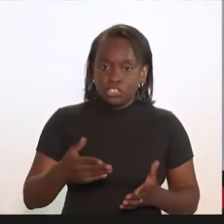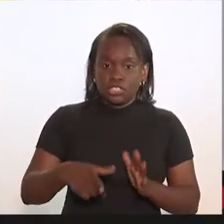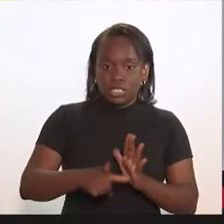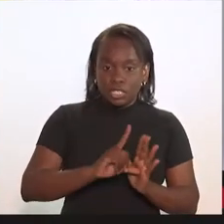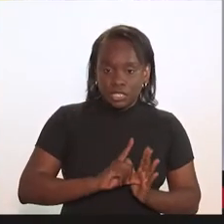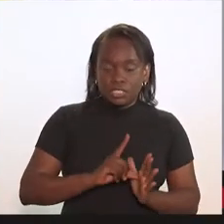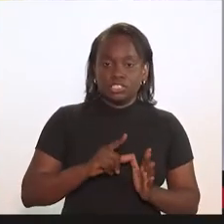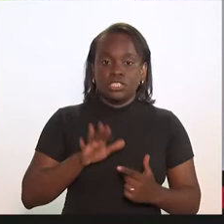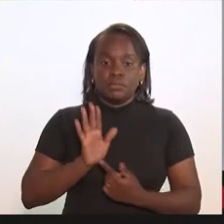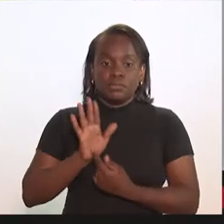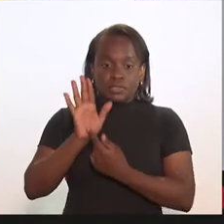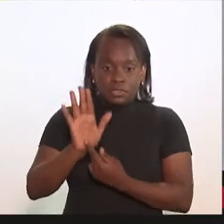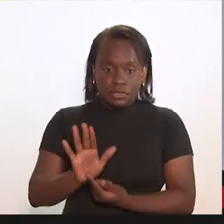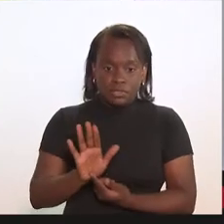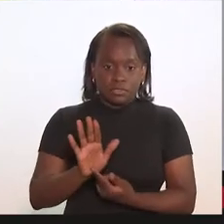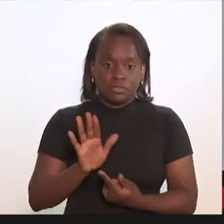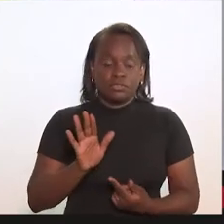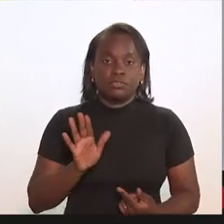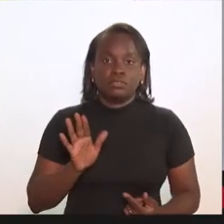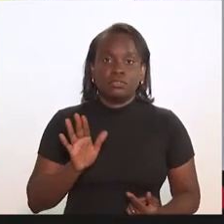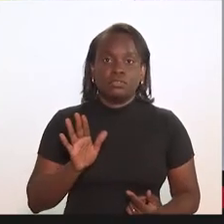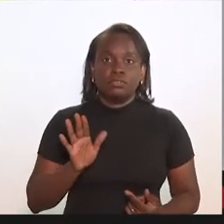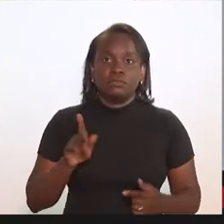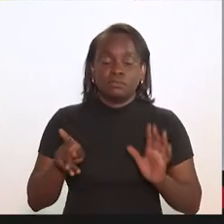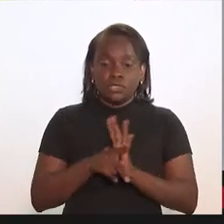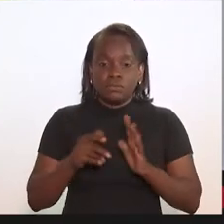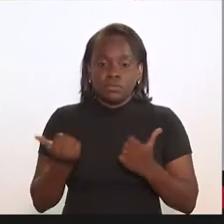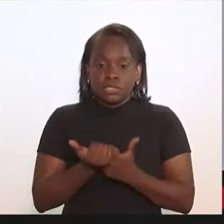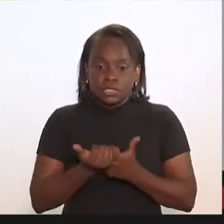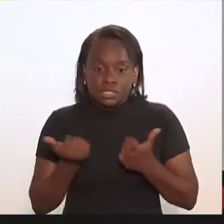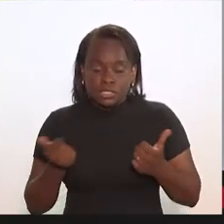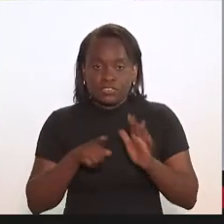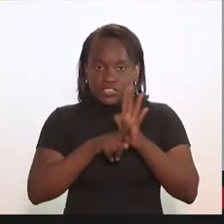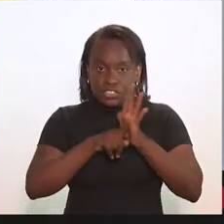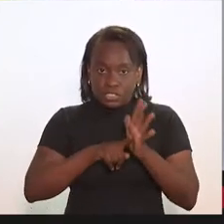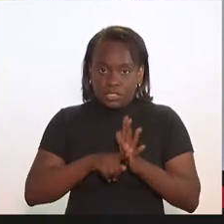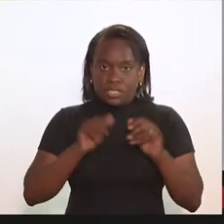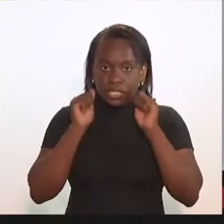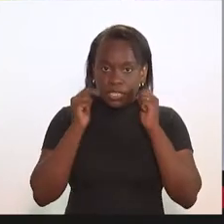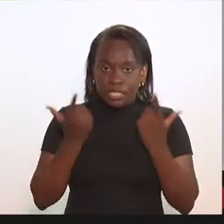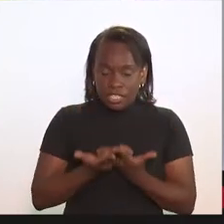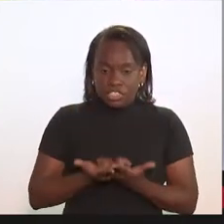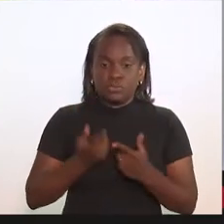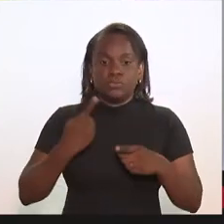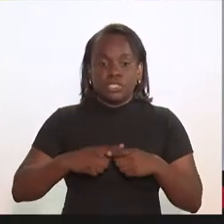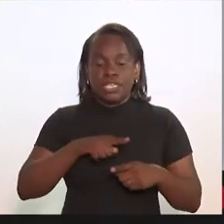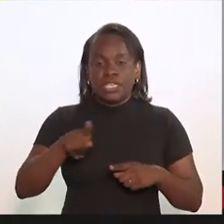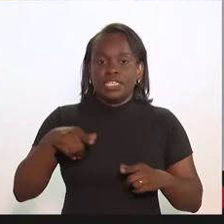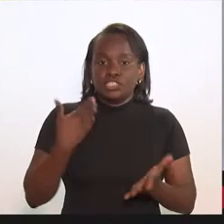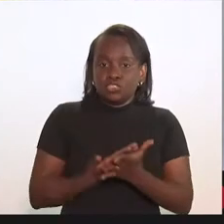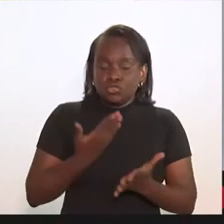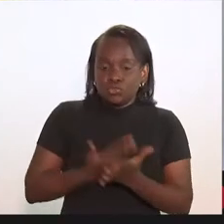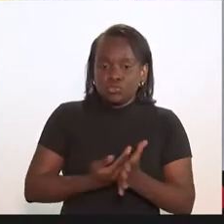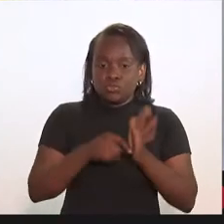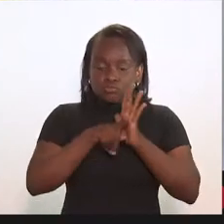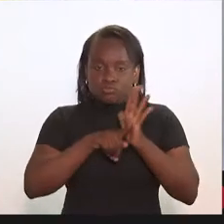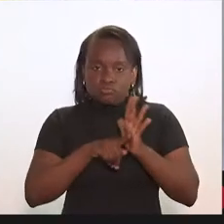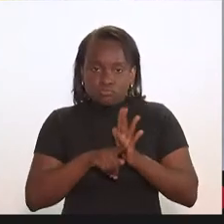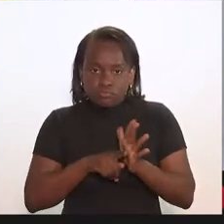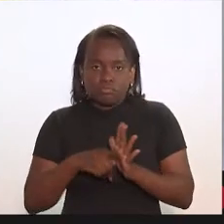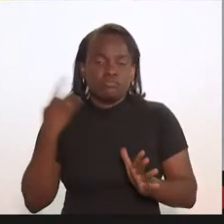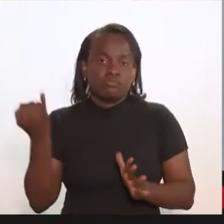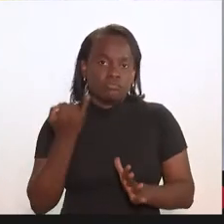encomendar uma apresentação da assessoria fiscal da Alerje, que tem feito estudos